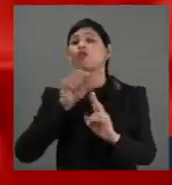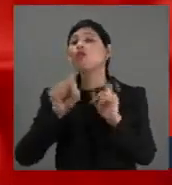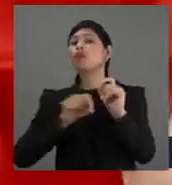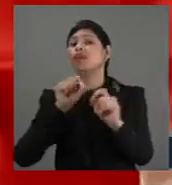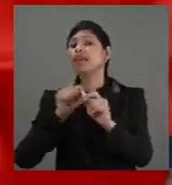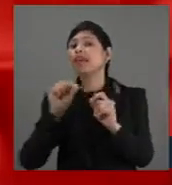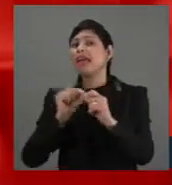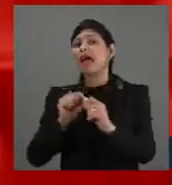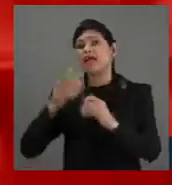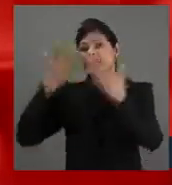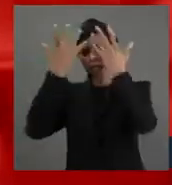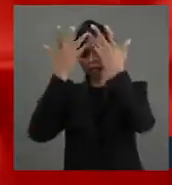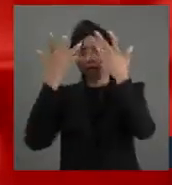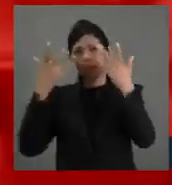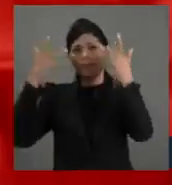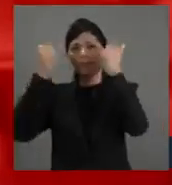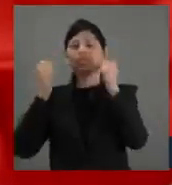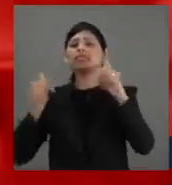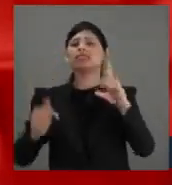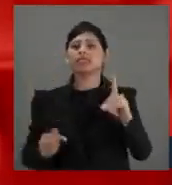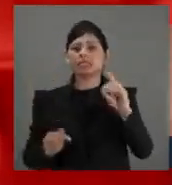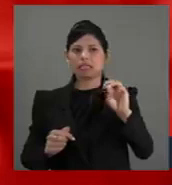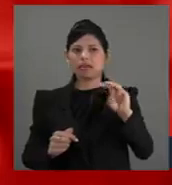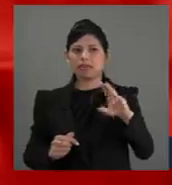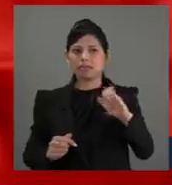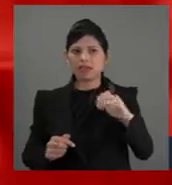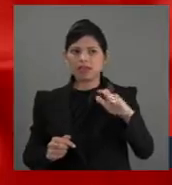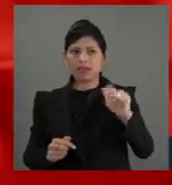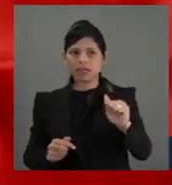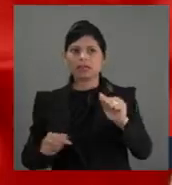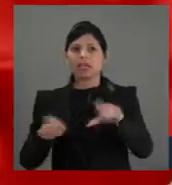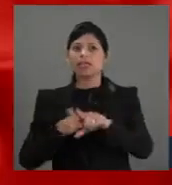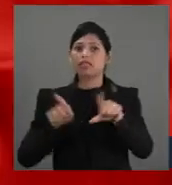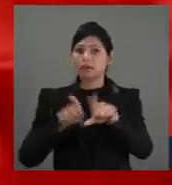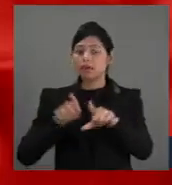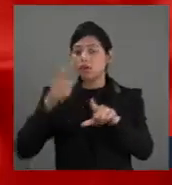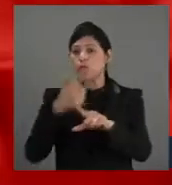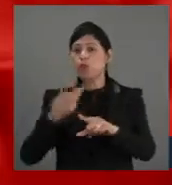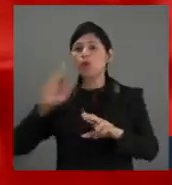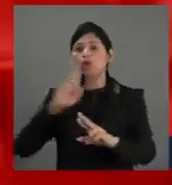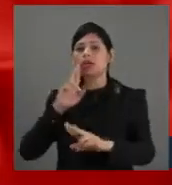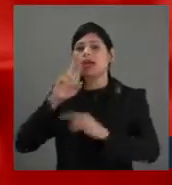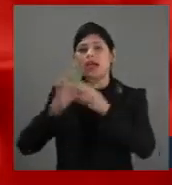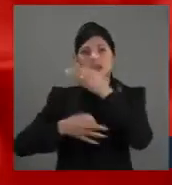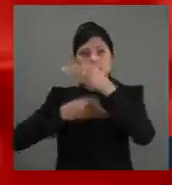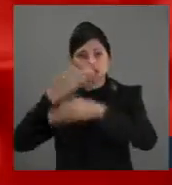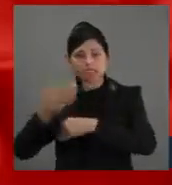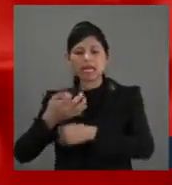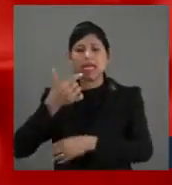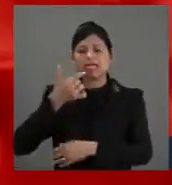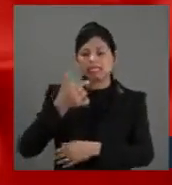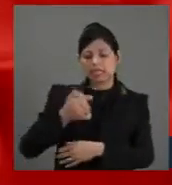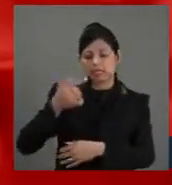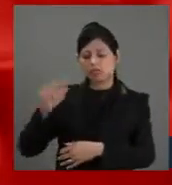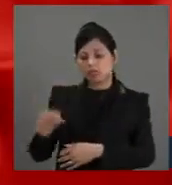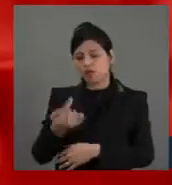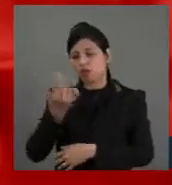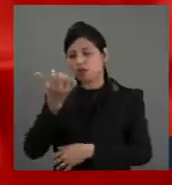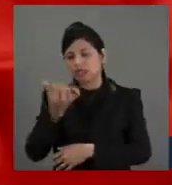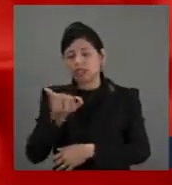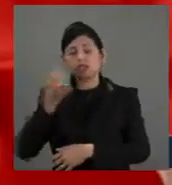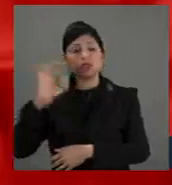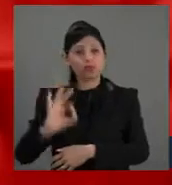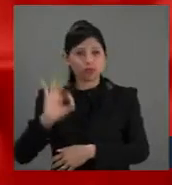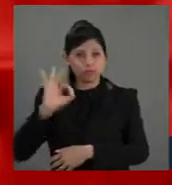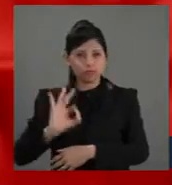48% dos casos. A hipertensão, por exemplo, responde por 7,6% desses casos.